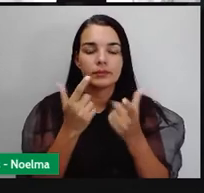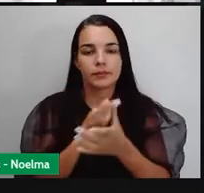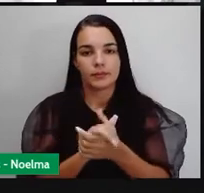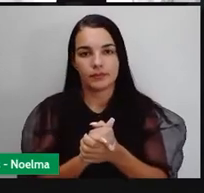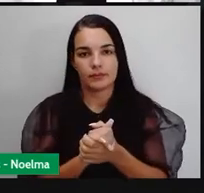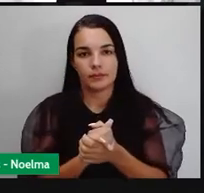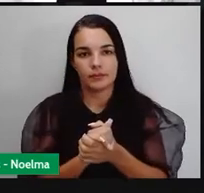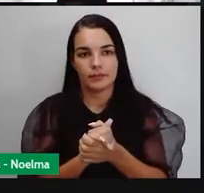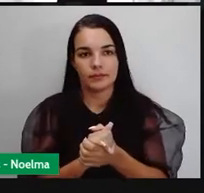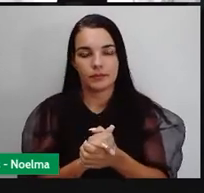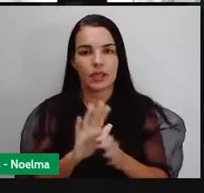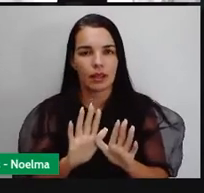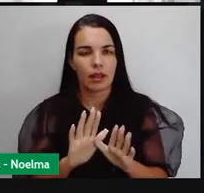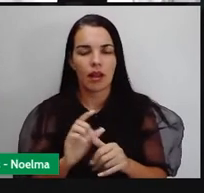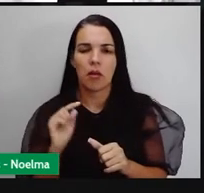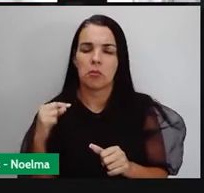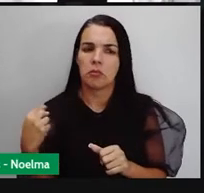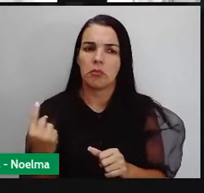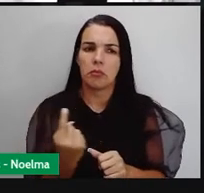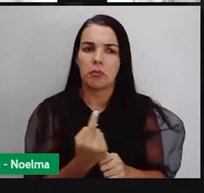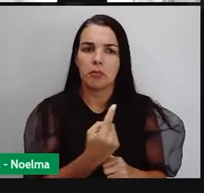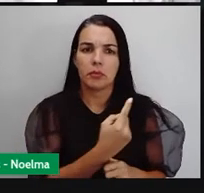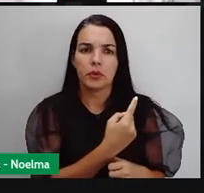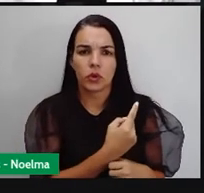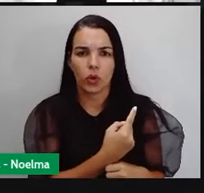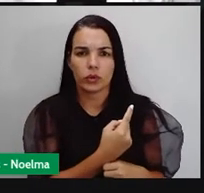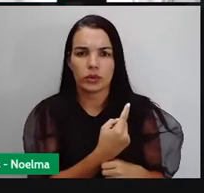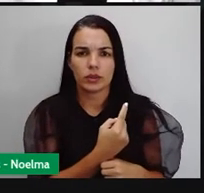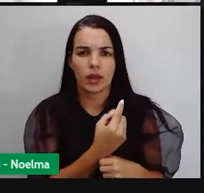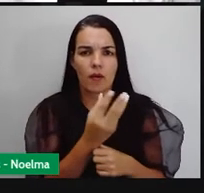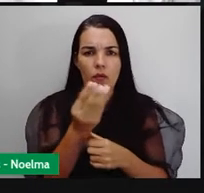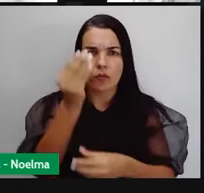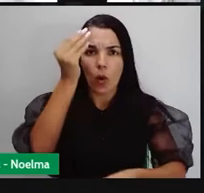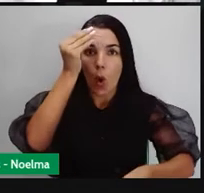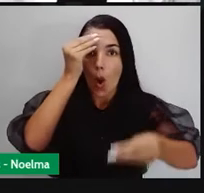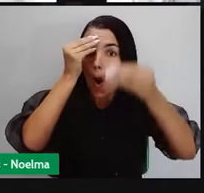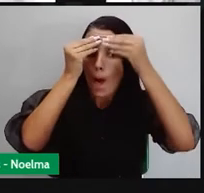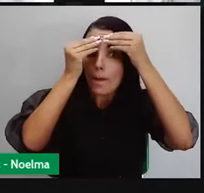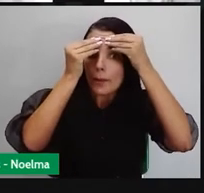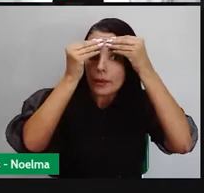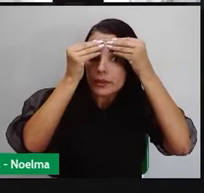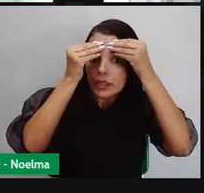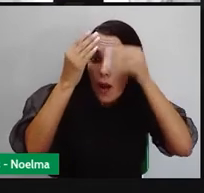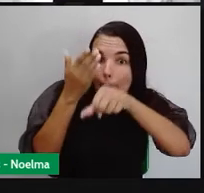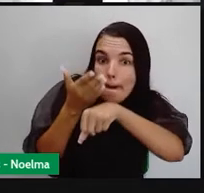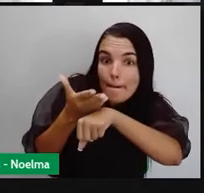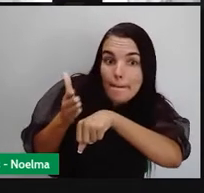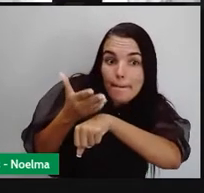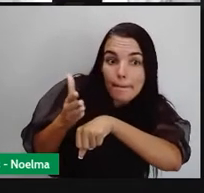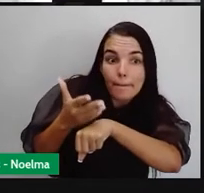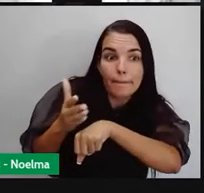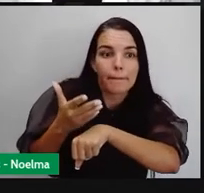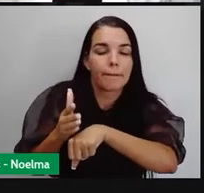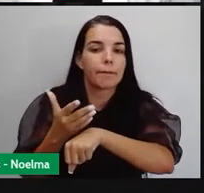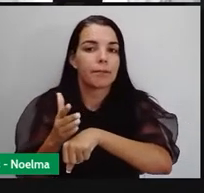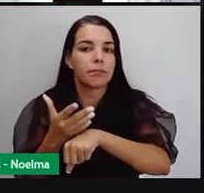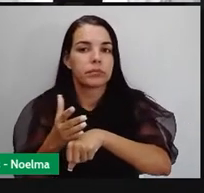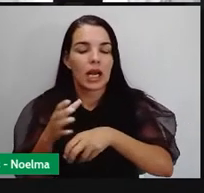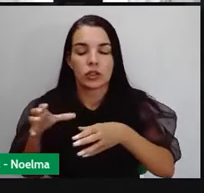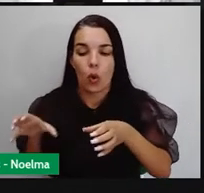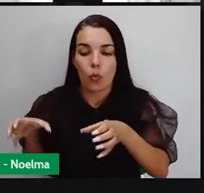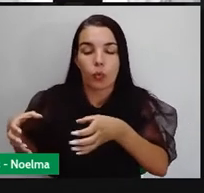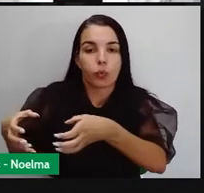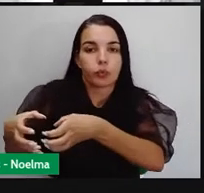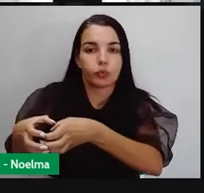A gente vai compreender todo um conjunto